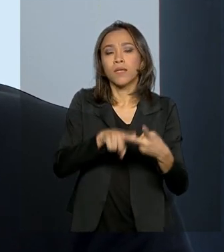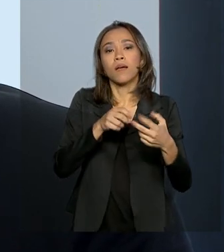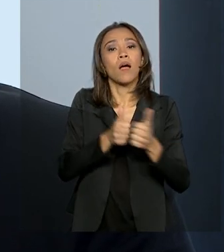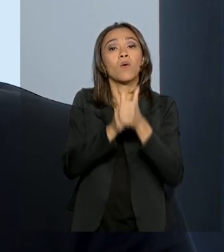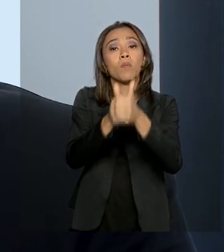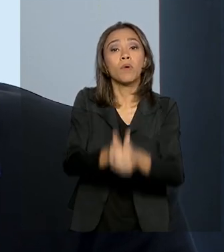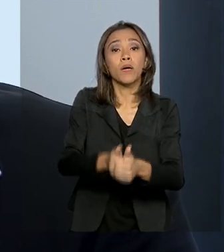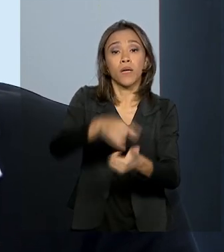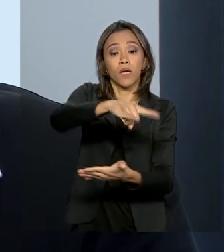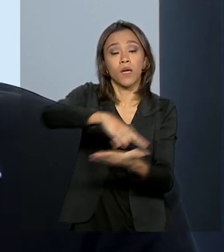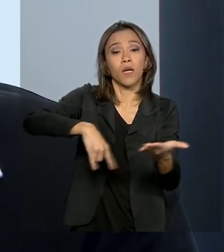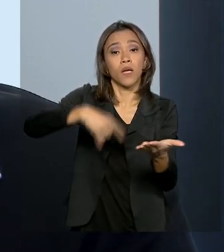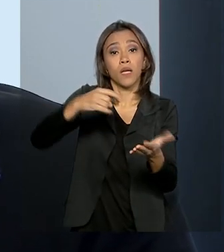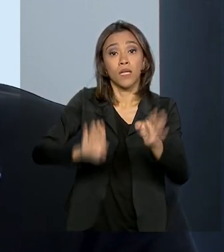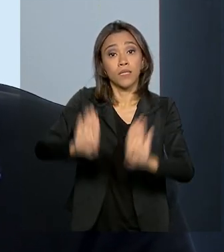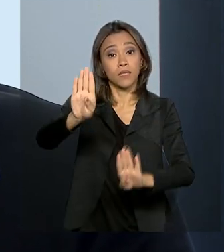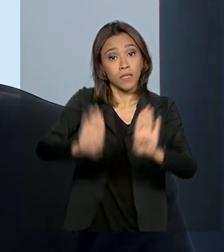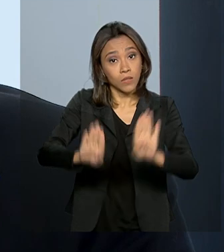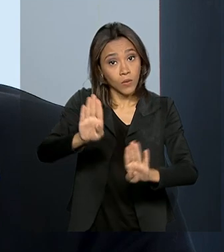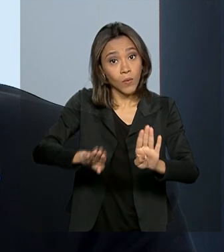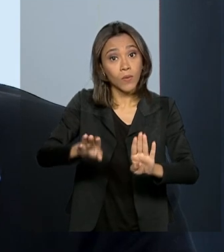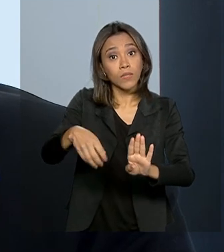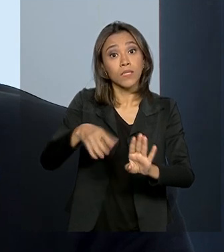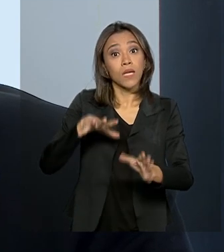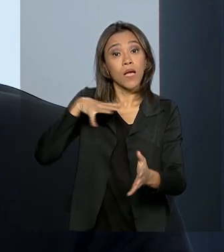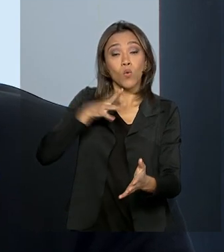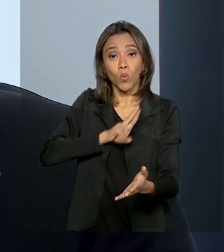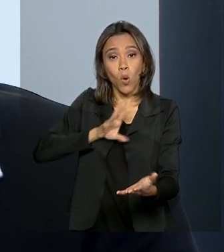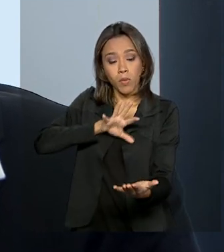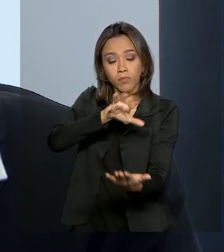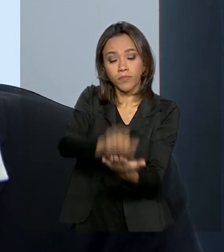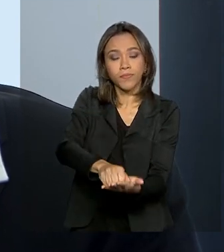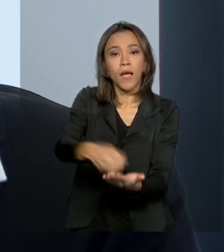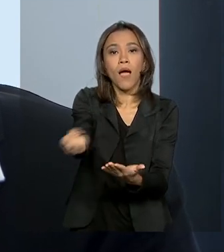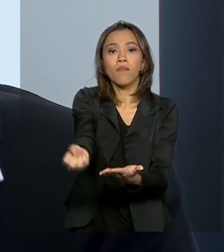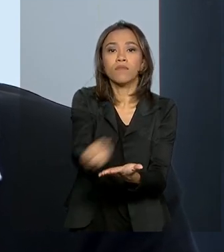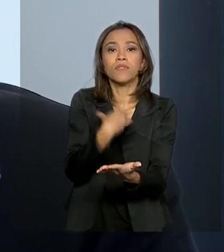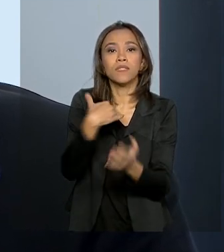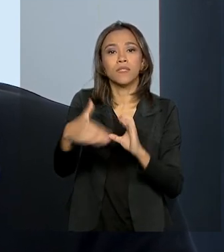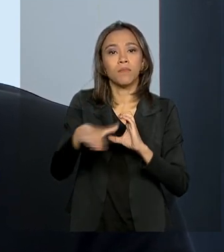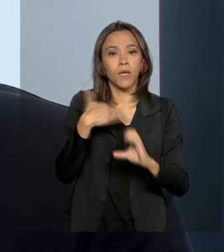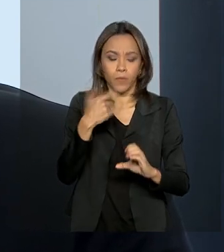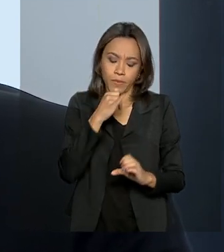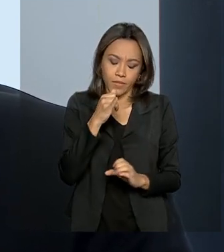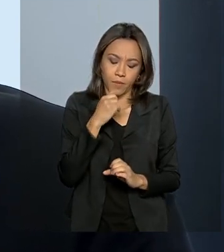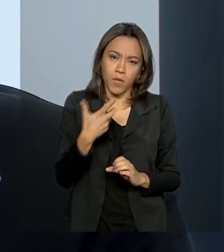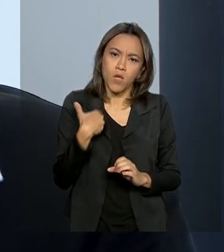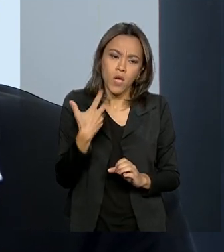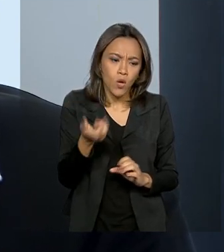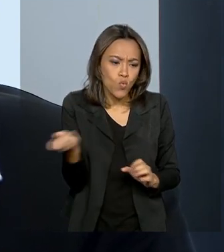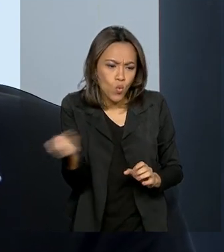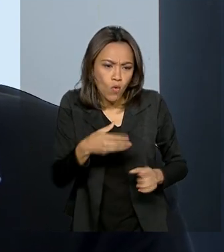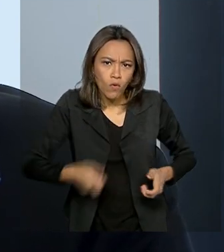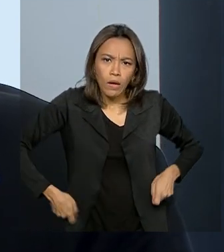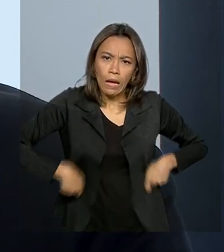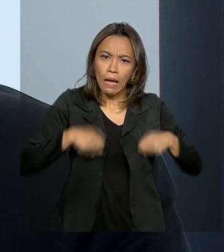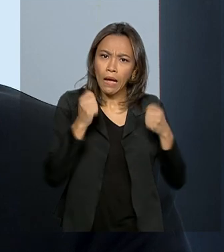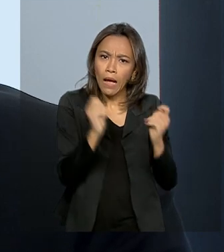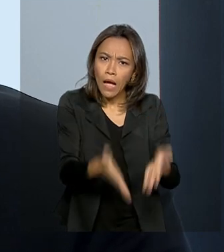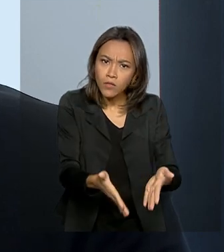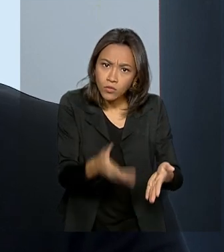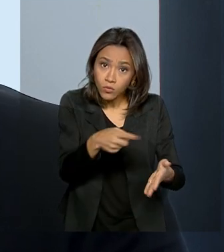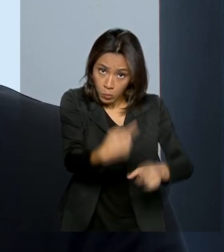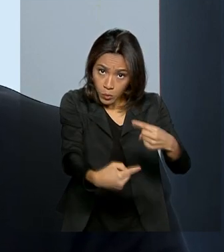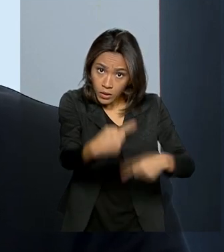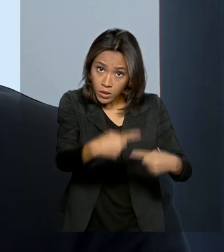os contratos, se cadastrar para receber essas informações por e-mail. Por exemplo, quero saber toda vez que houver um novo gasto em uma determinada política,